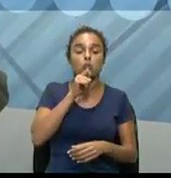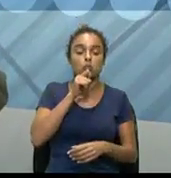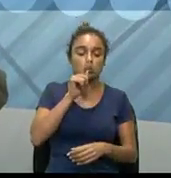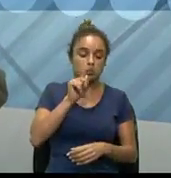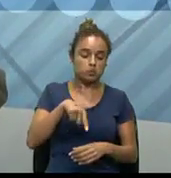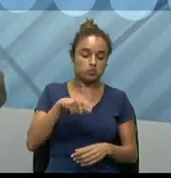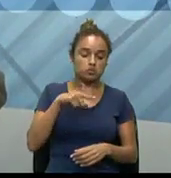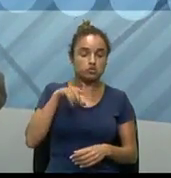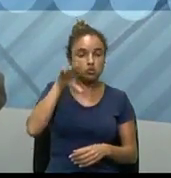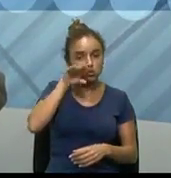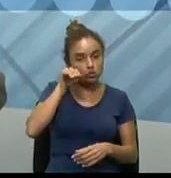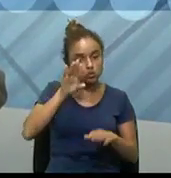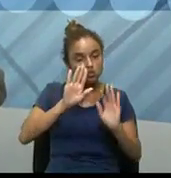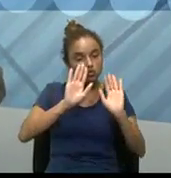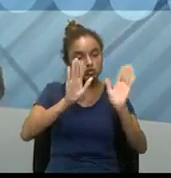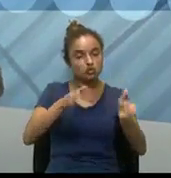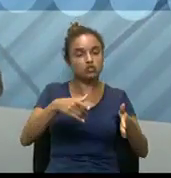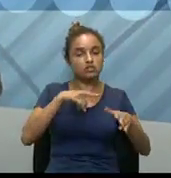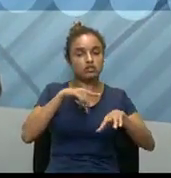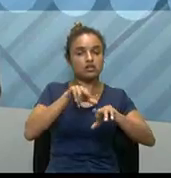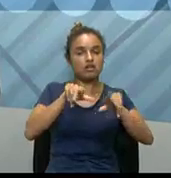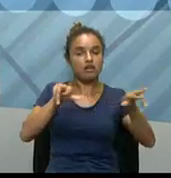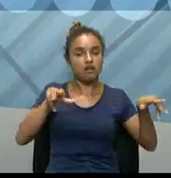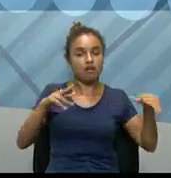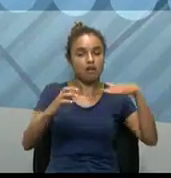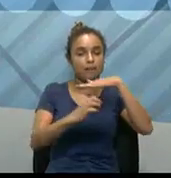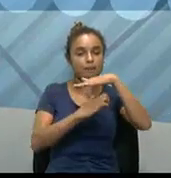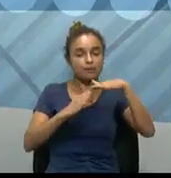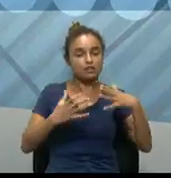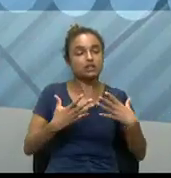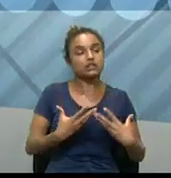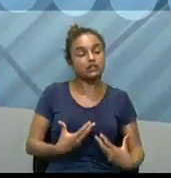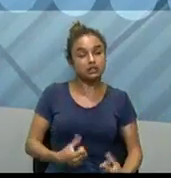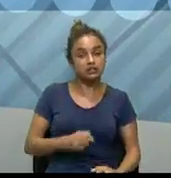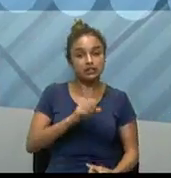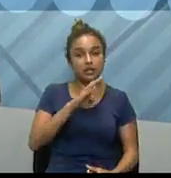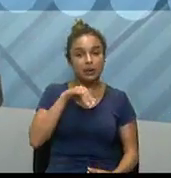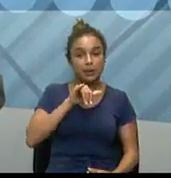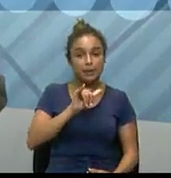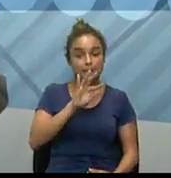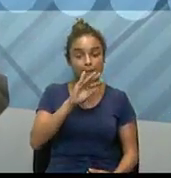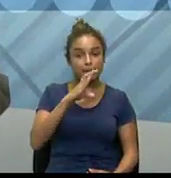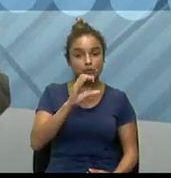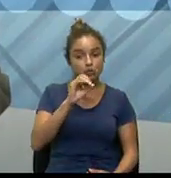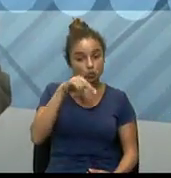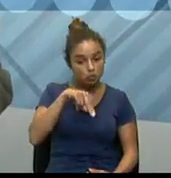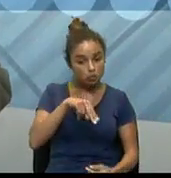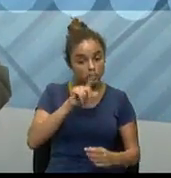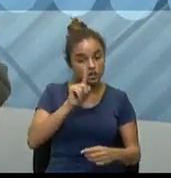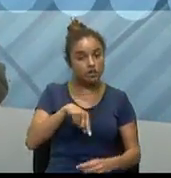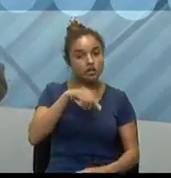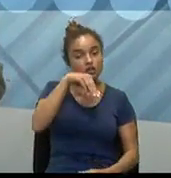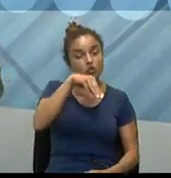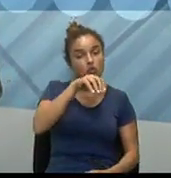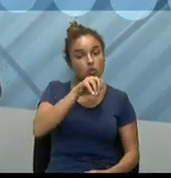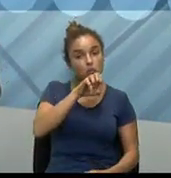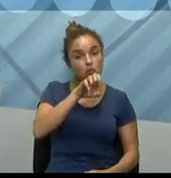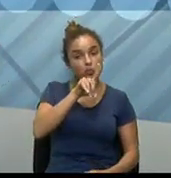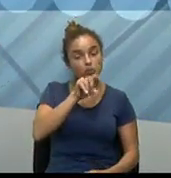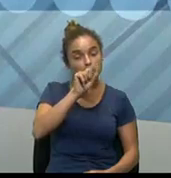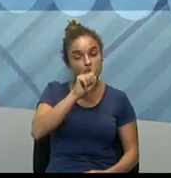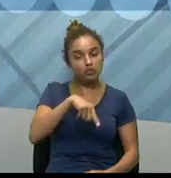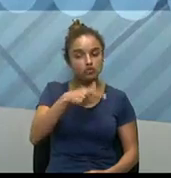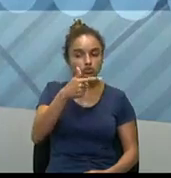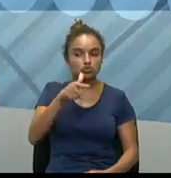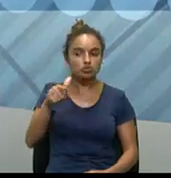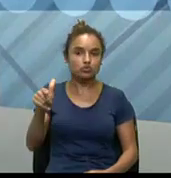curiosidade, já várias empresas que aceitam Bitcoin como moeda, né, então, outra forma de